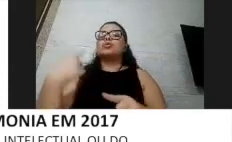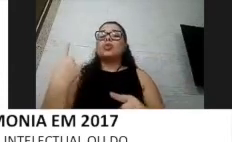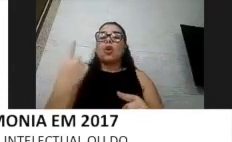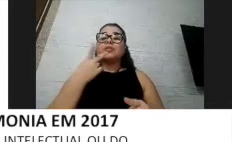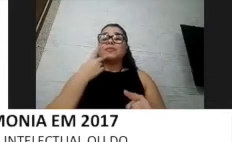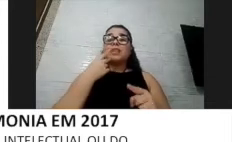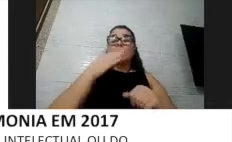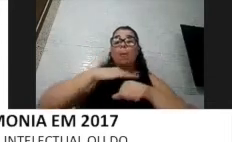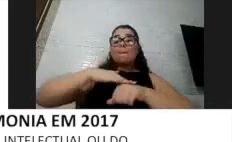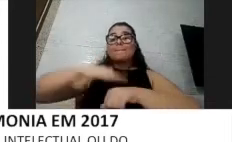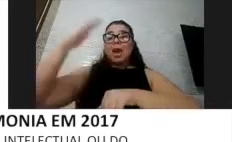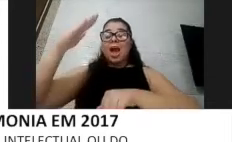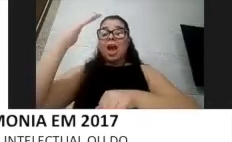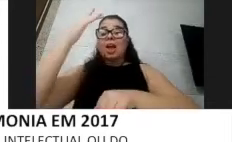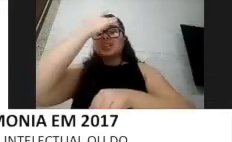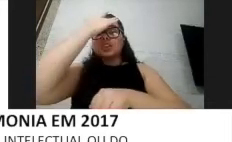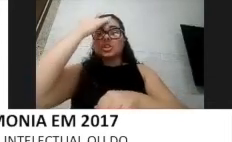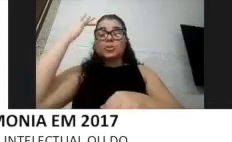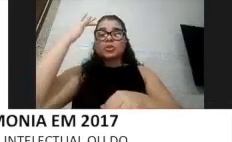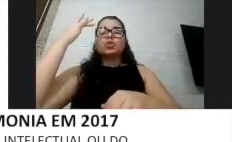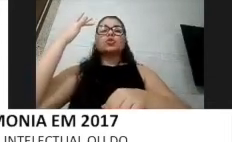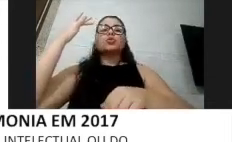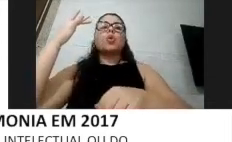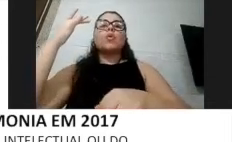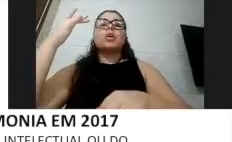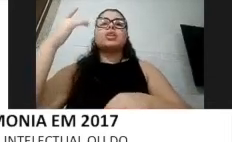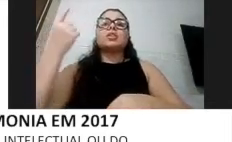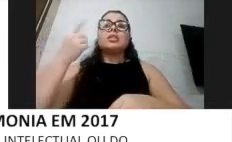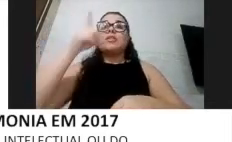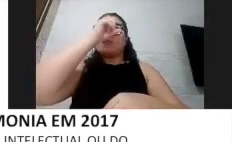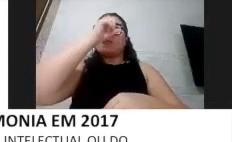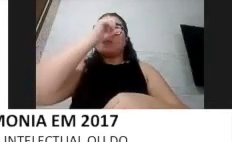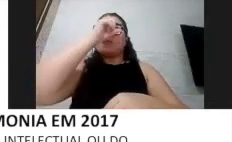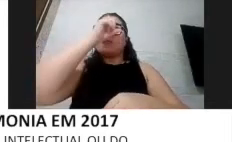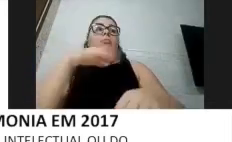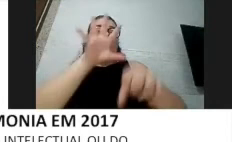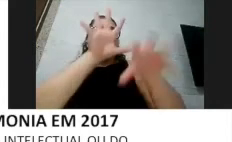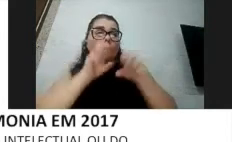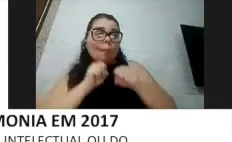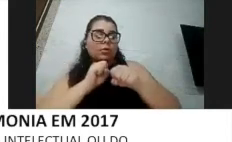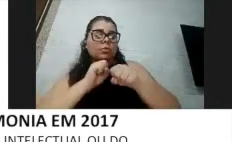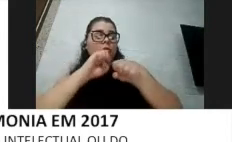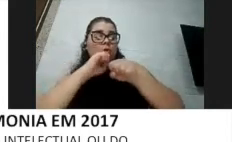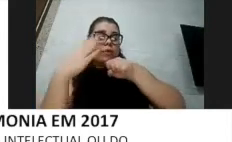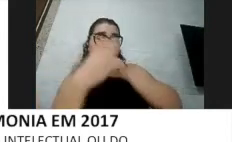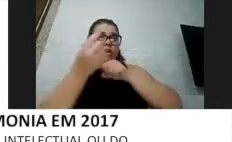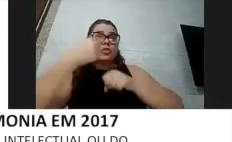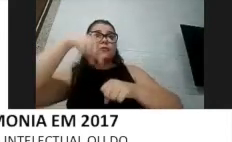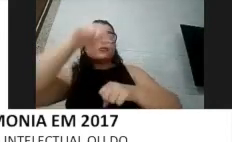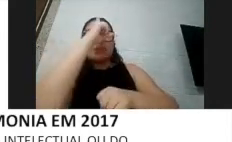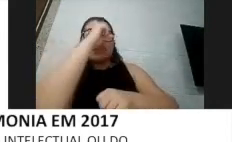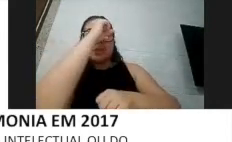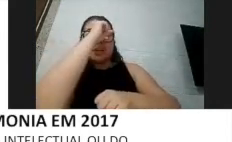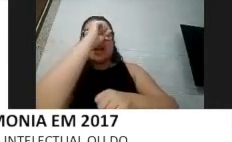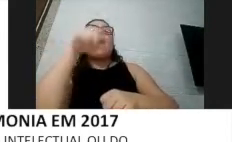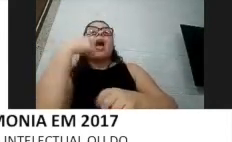graves, mas por quê? Porque a gente só testa as pessoas que foram internadas. E a população geral com deficiência, como